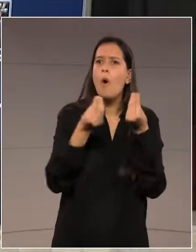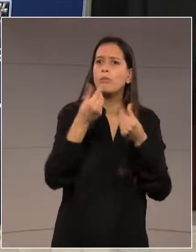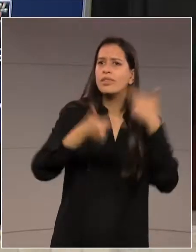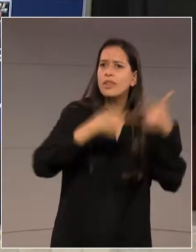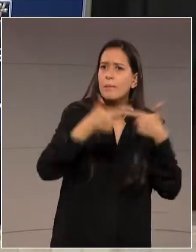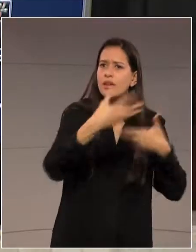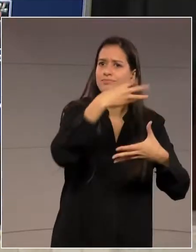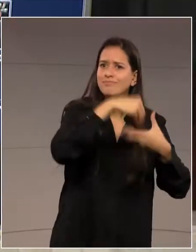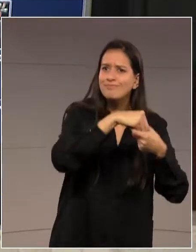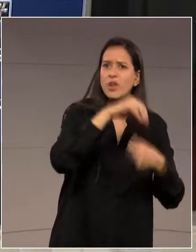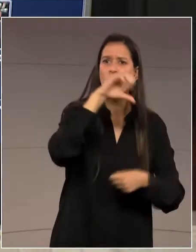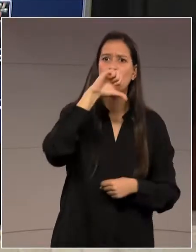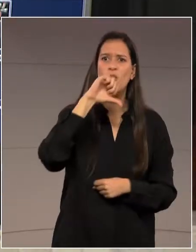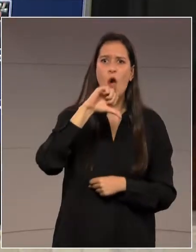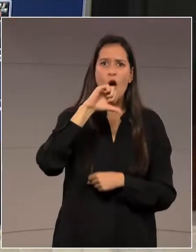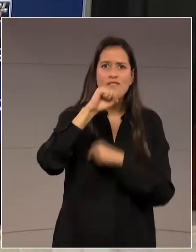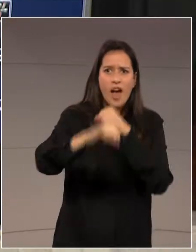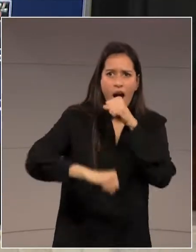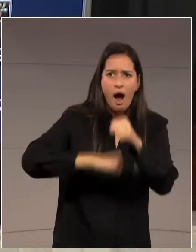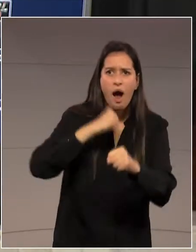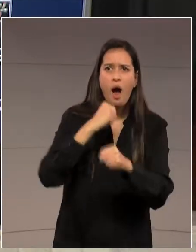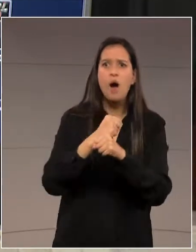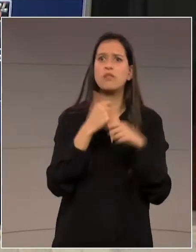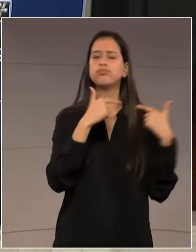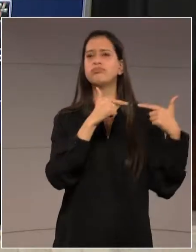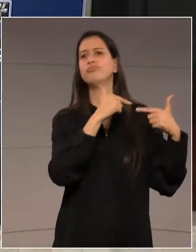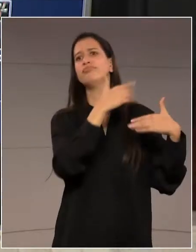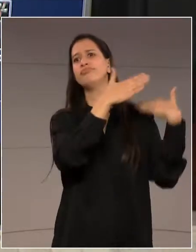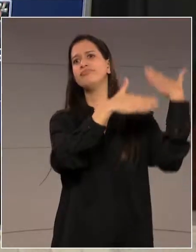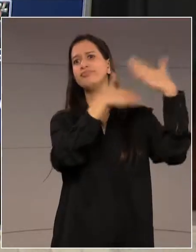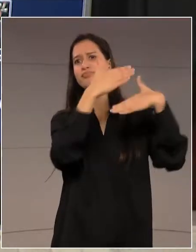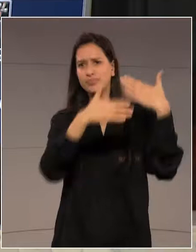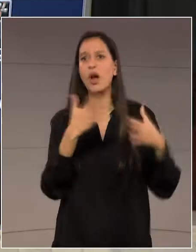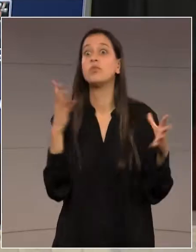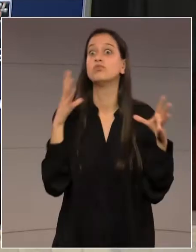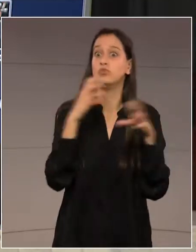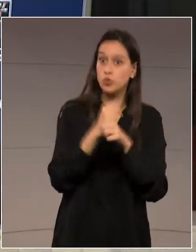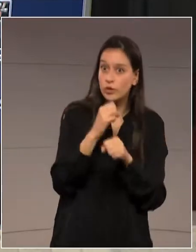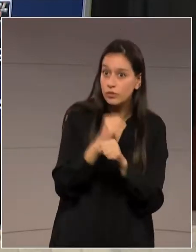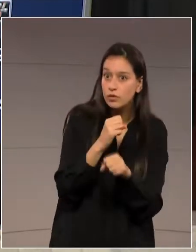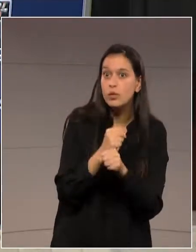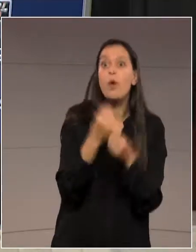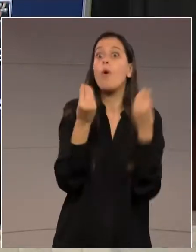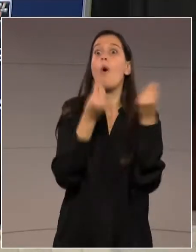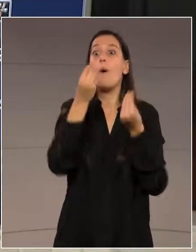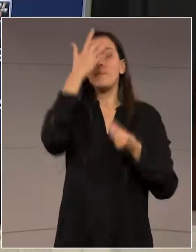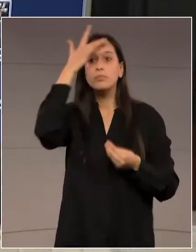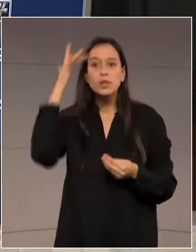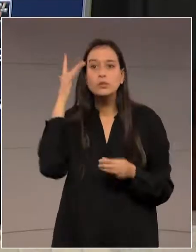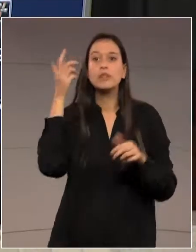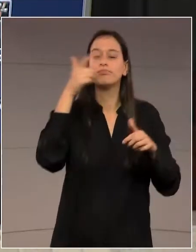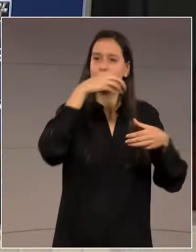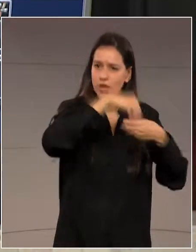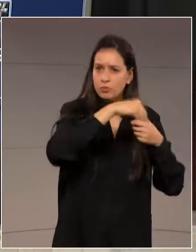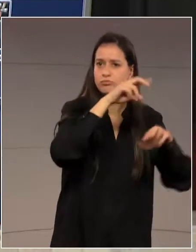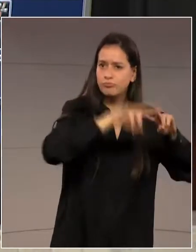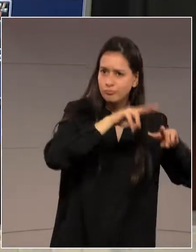anos, aumentou o número de presos. Então, está muito difícil